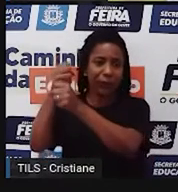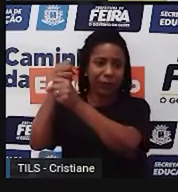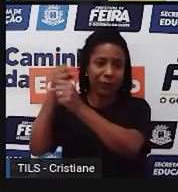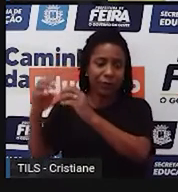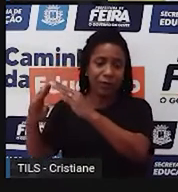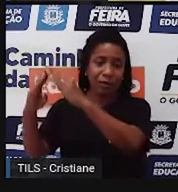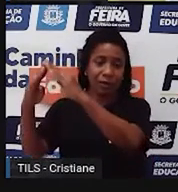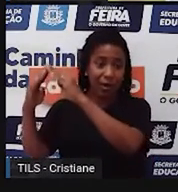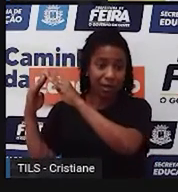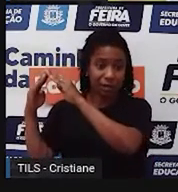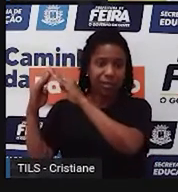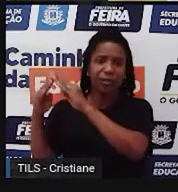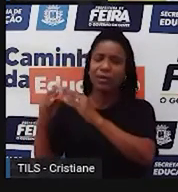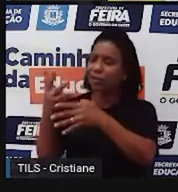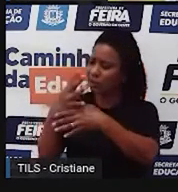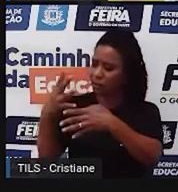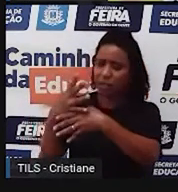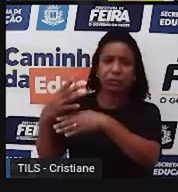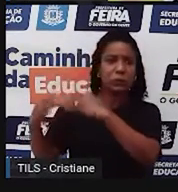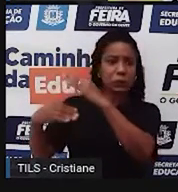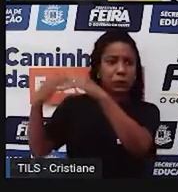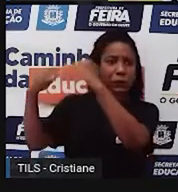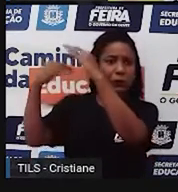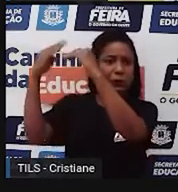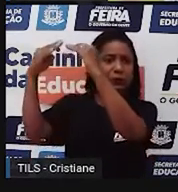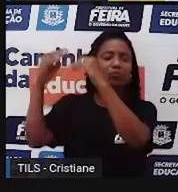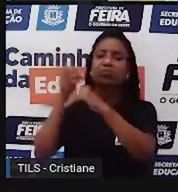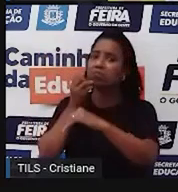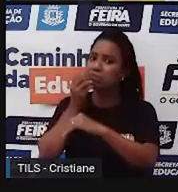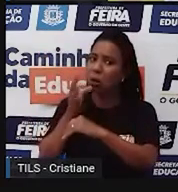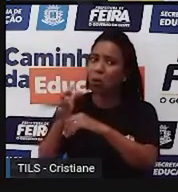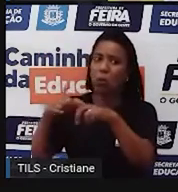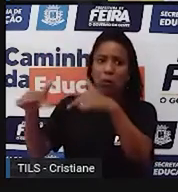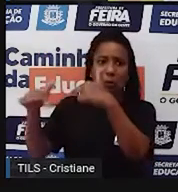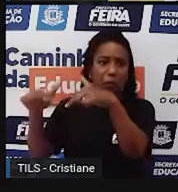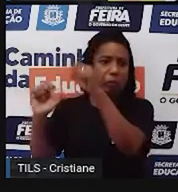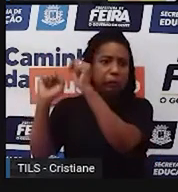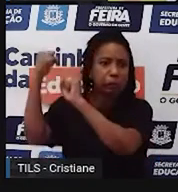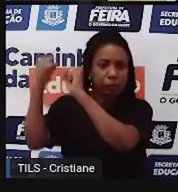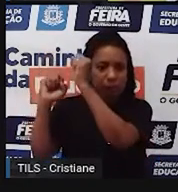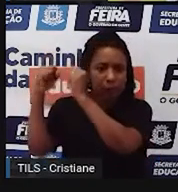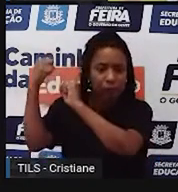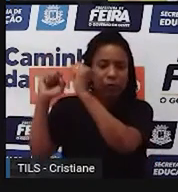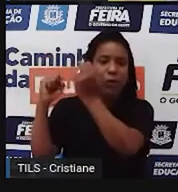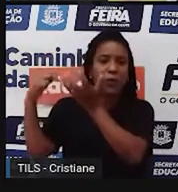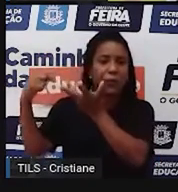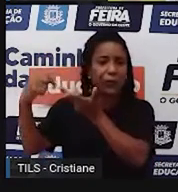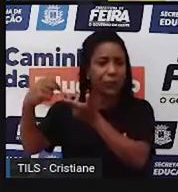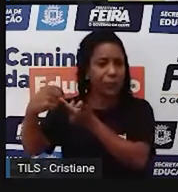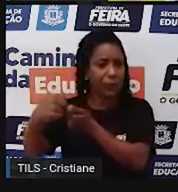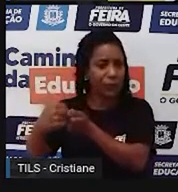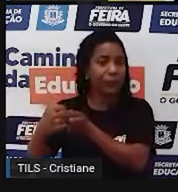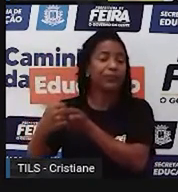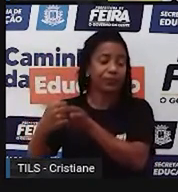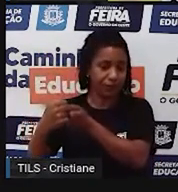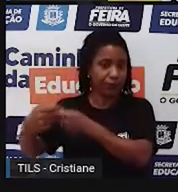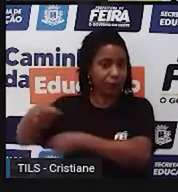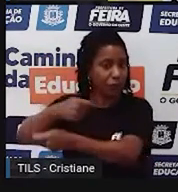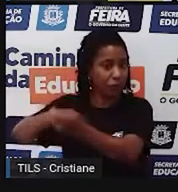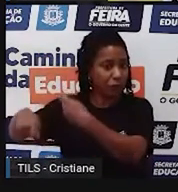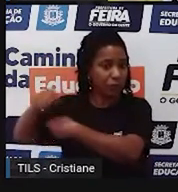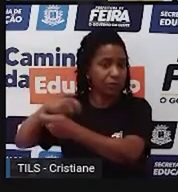um certo desenvolvimento por conta, às vezes, até das atividades econômicas que tem lá. Mas também existem algumas cidades que,